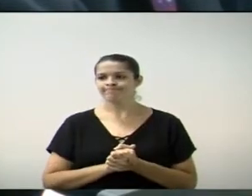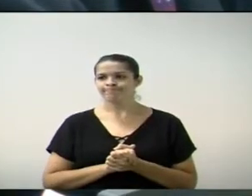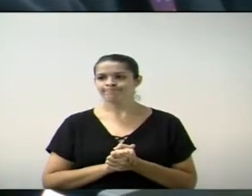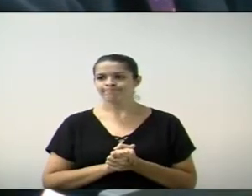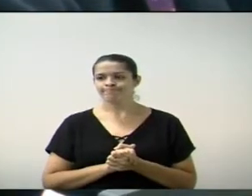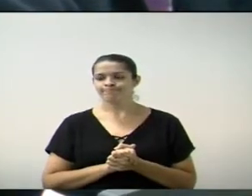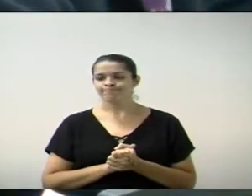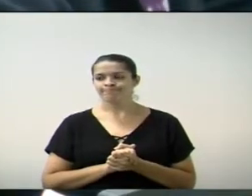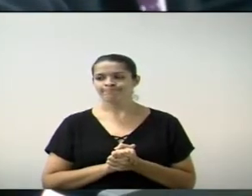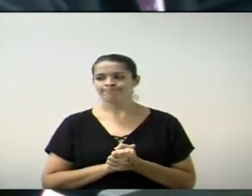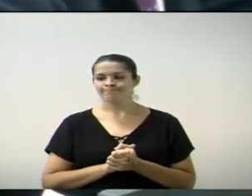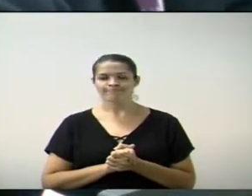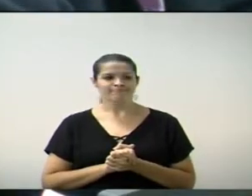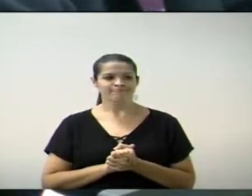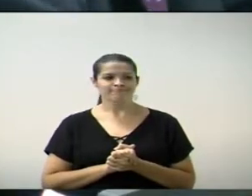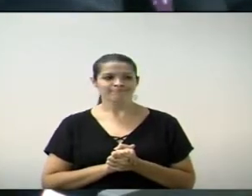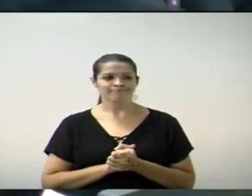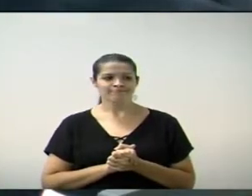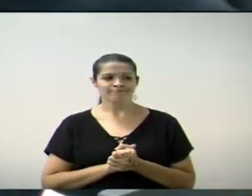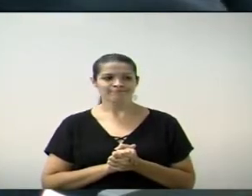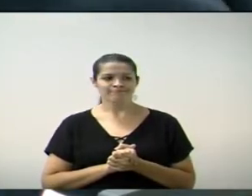e da outras providências.